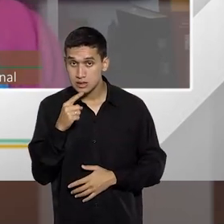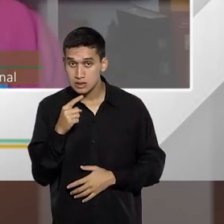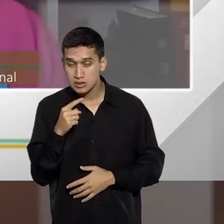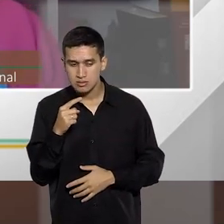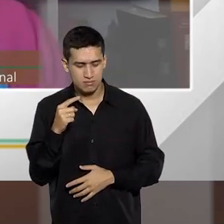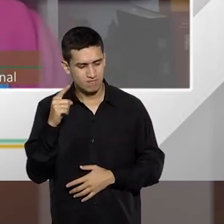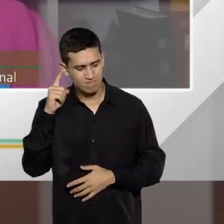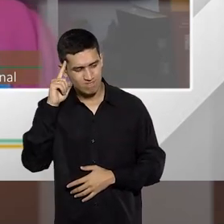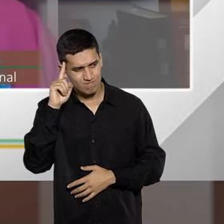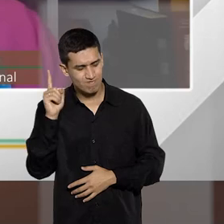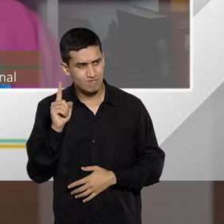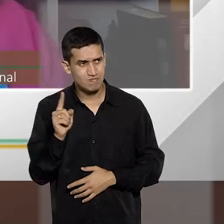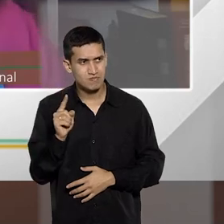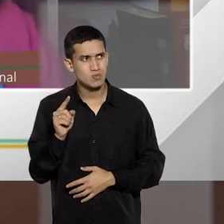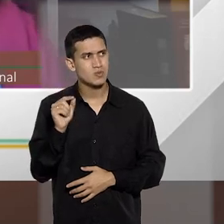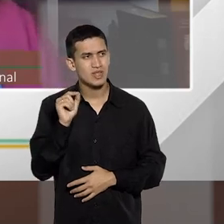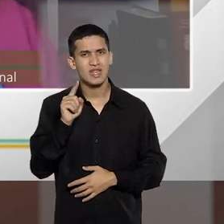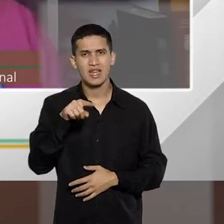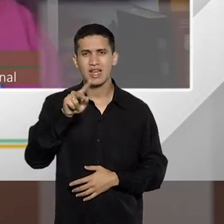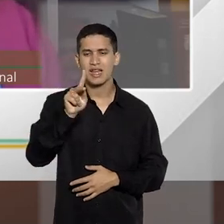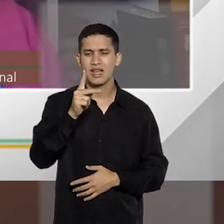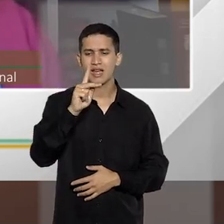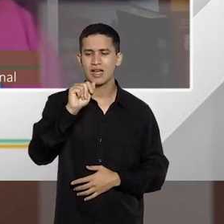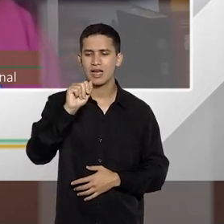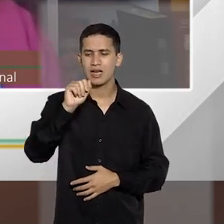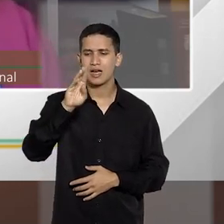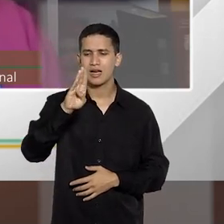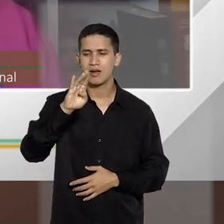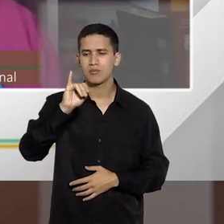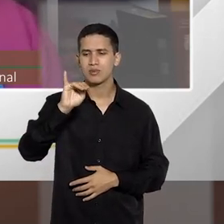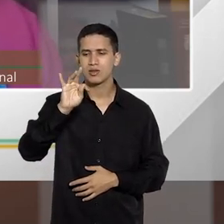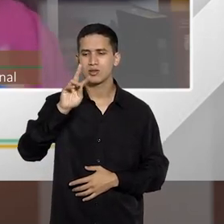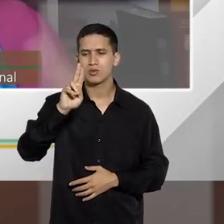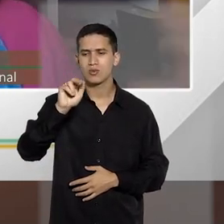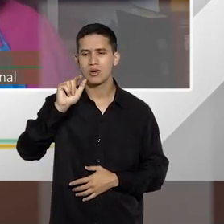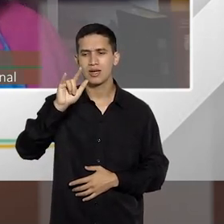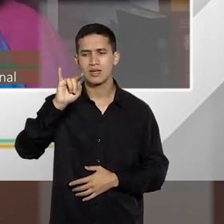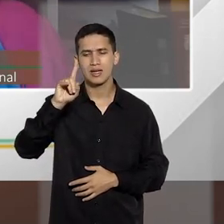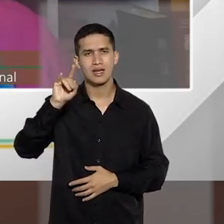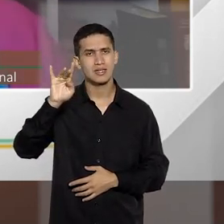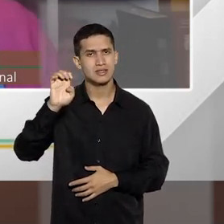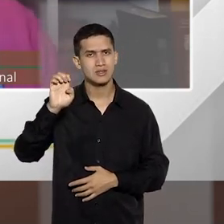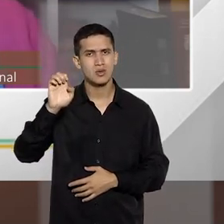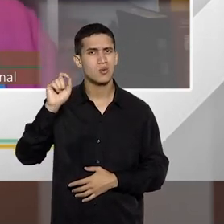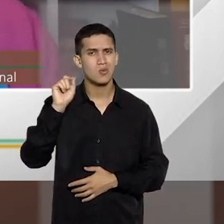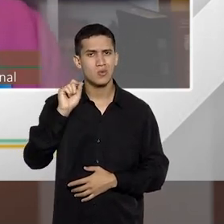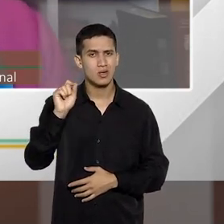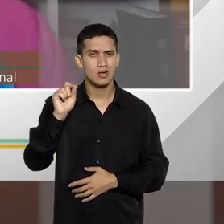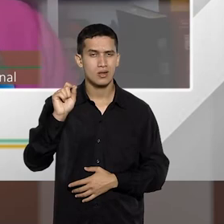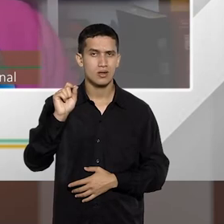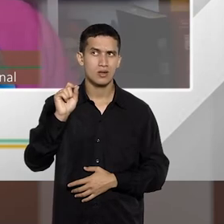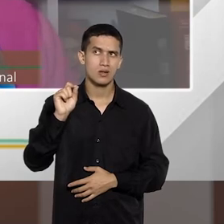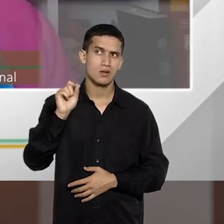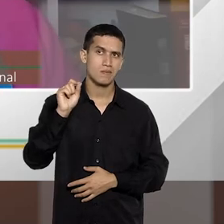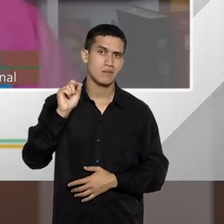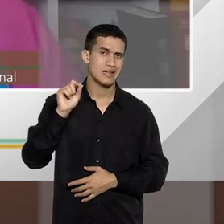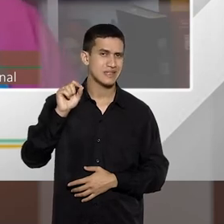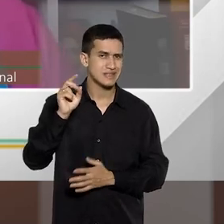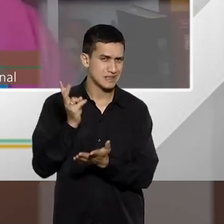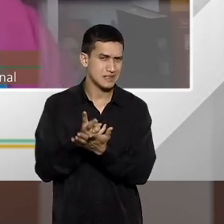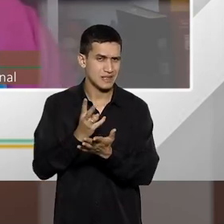noção do que seria habitualidade. Cuidado! Nem sempre, quando a gente fala em habitualidade, eu estou pensando em crime habitual, né?